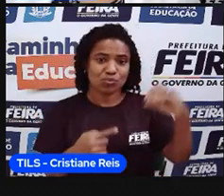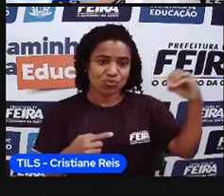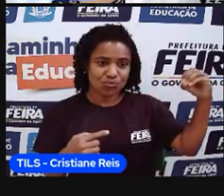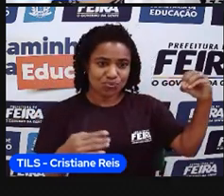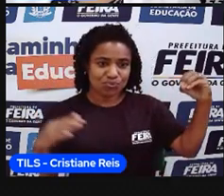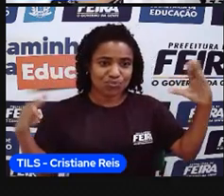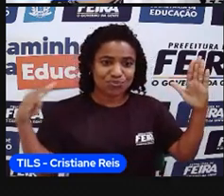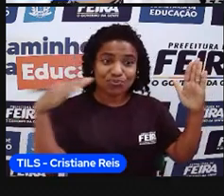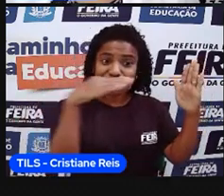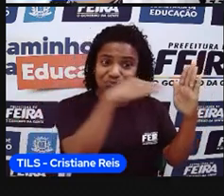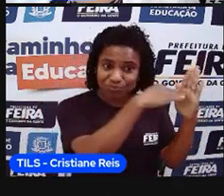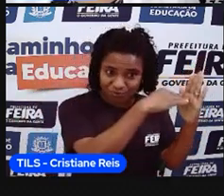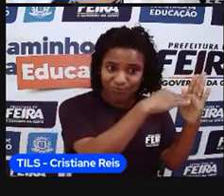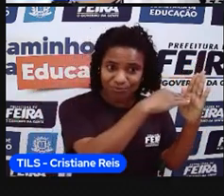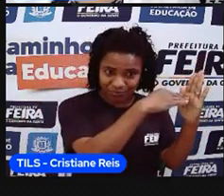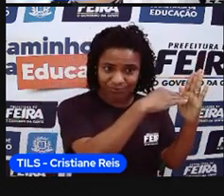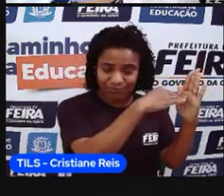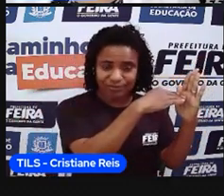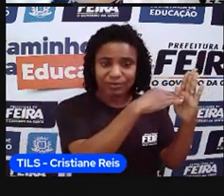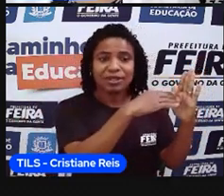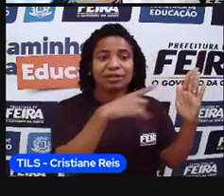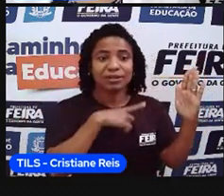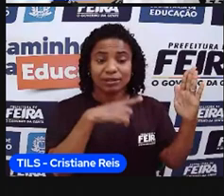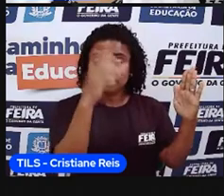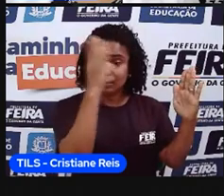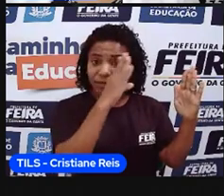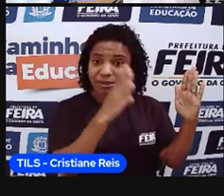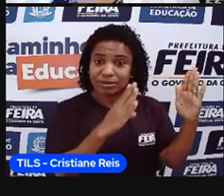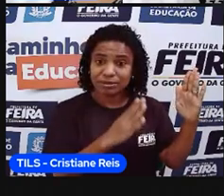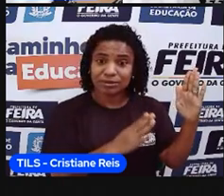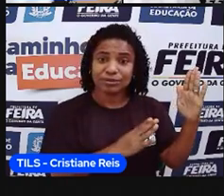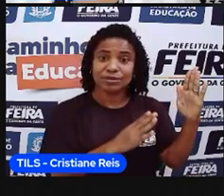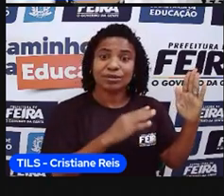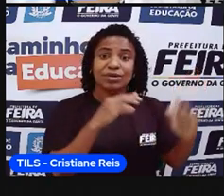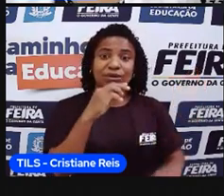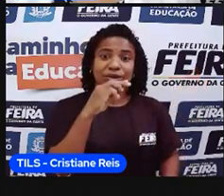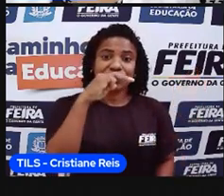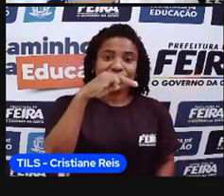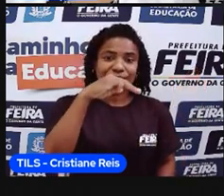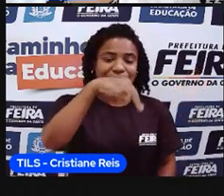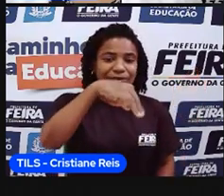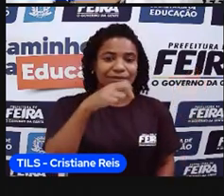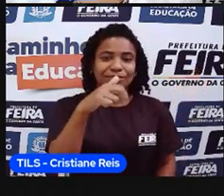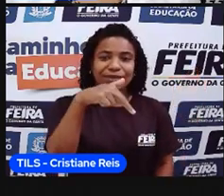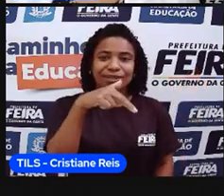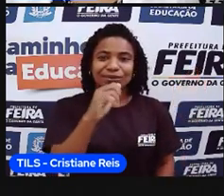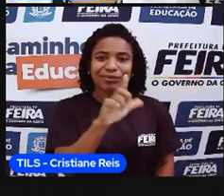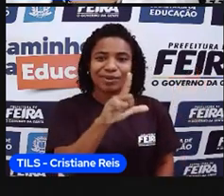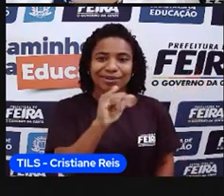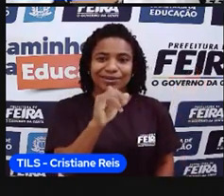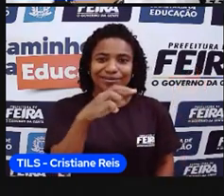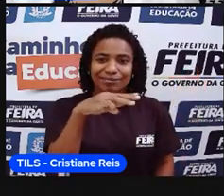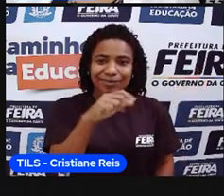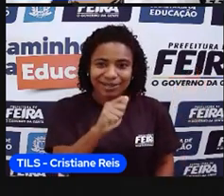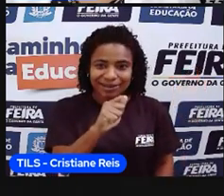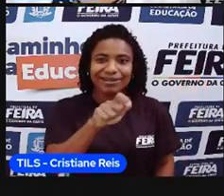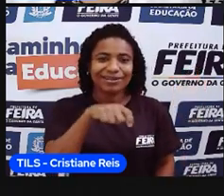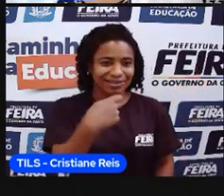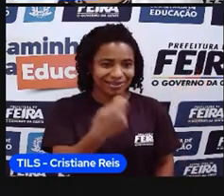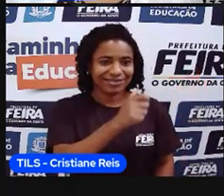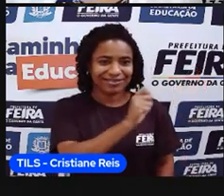chega aqui no Brasil, a gente chama, né, de Serra do Divisor, mas é tudo, faz parte do Parque Nacional, né, da Serra do Divisor, da Serra da Contamana.